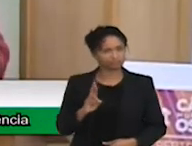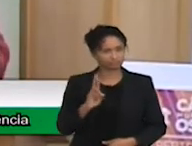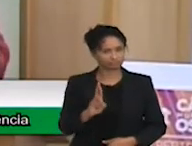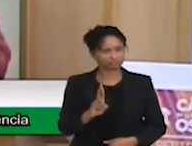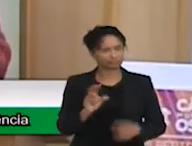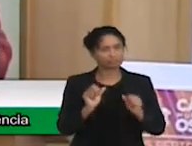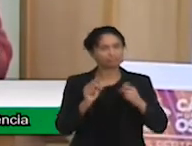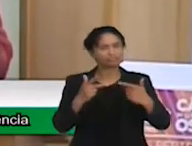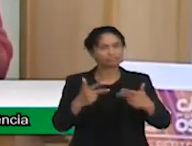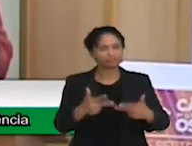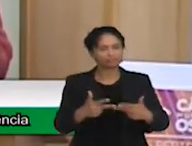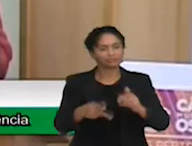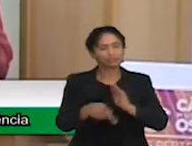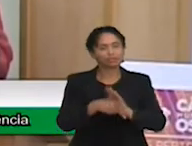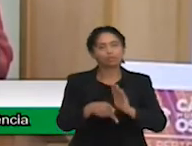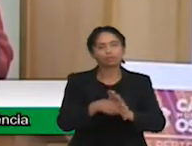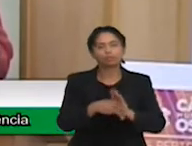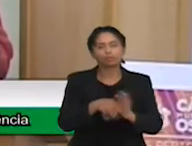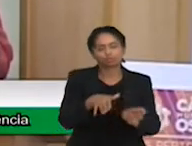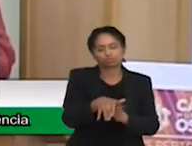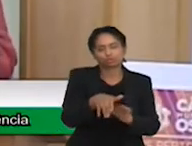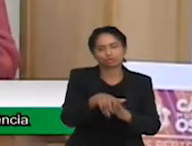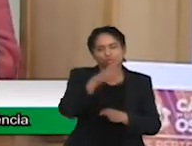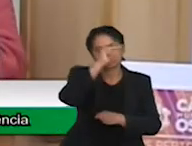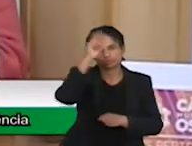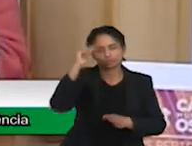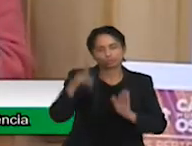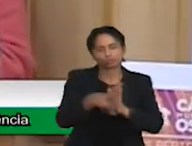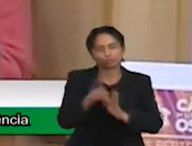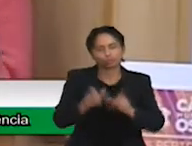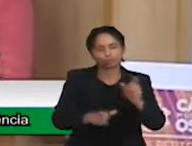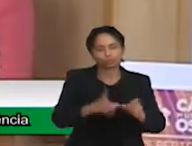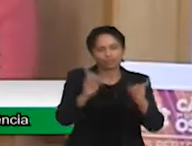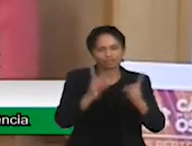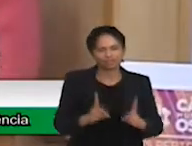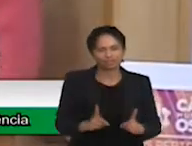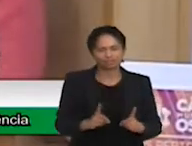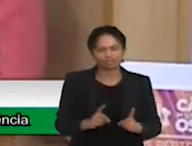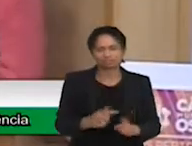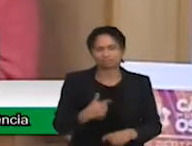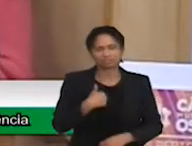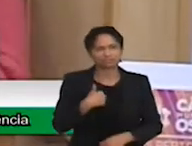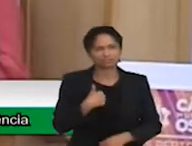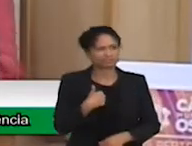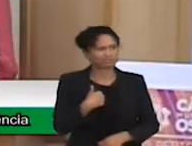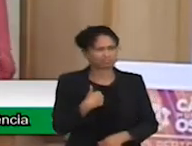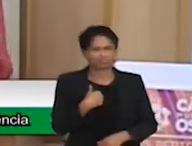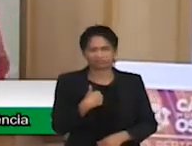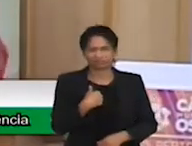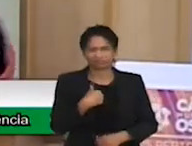Deficientes. Era outra frustração. Ninguém comparecia às reuniões.